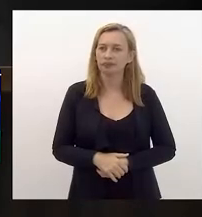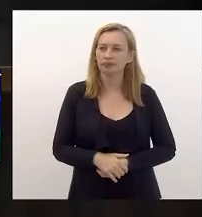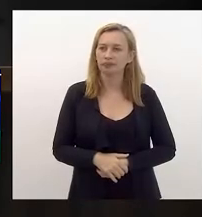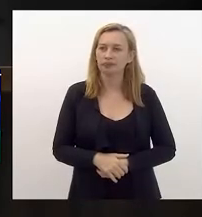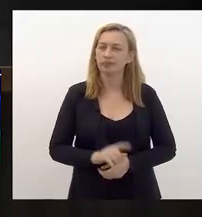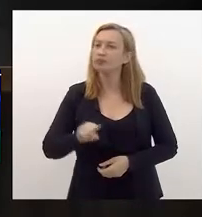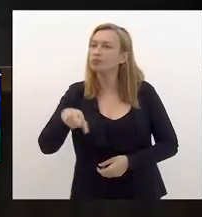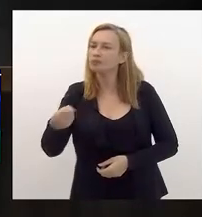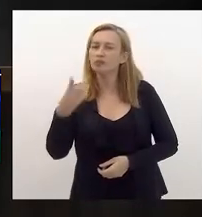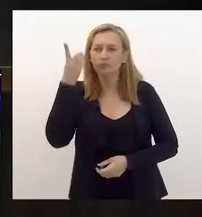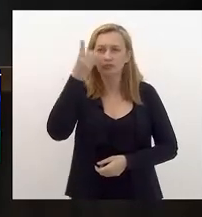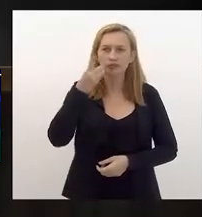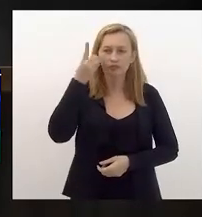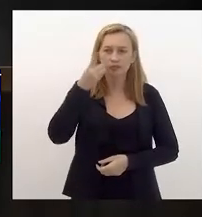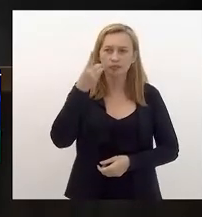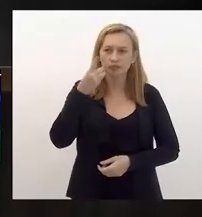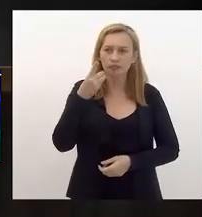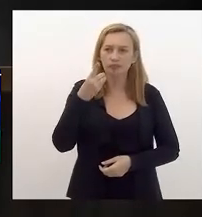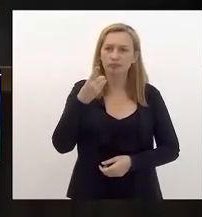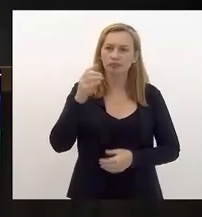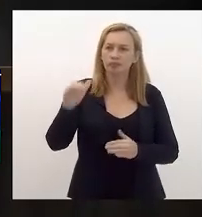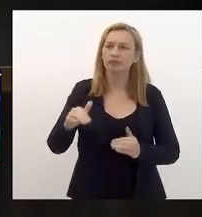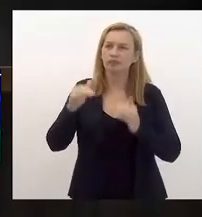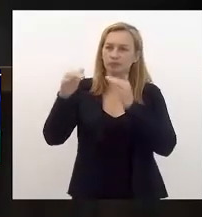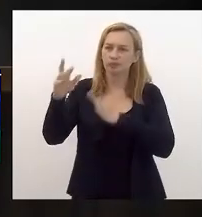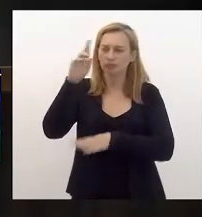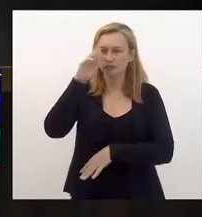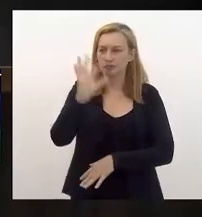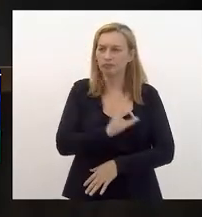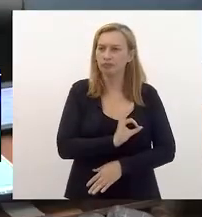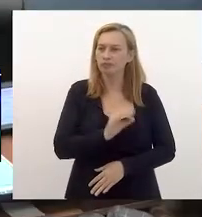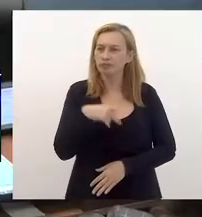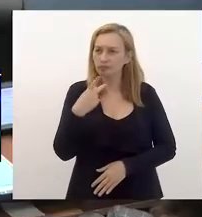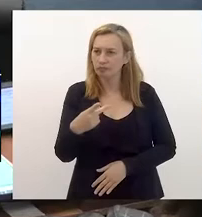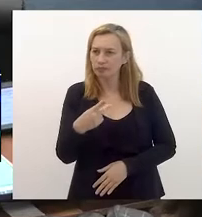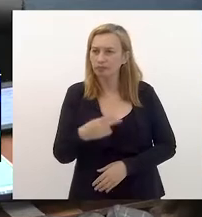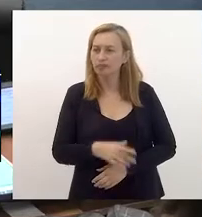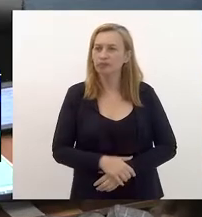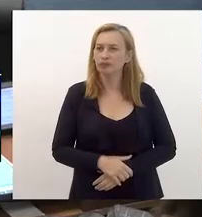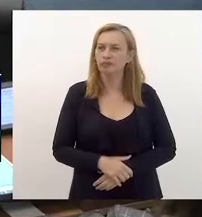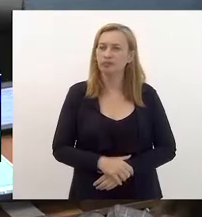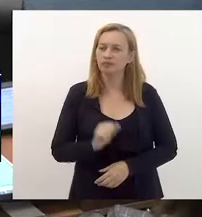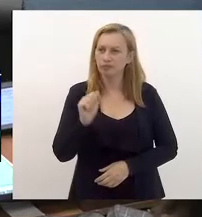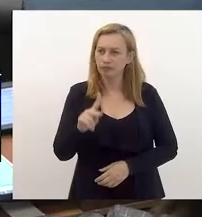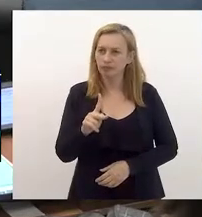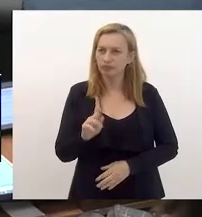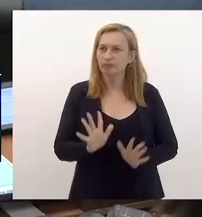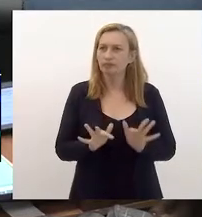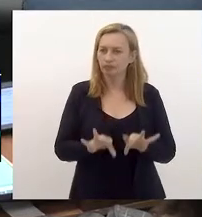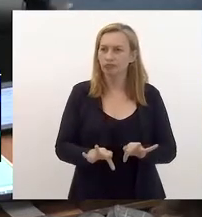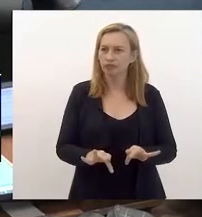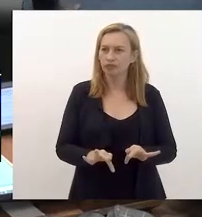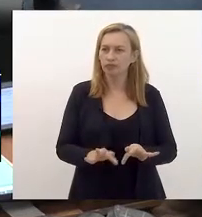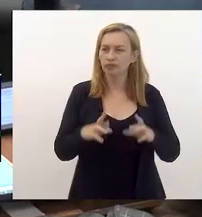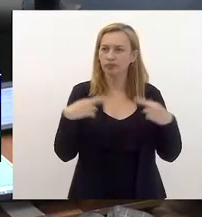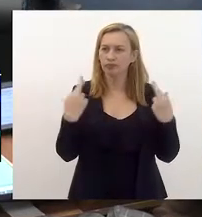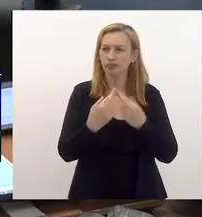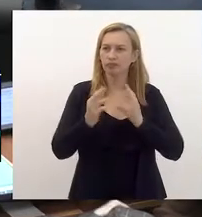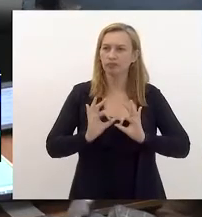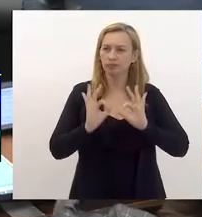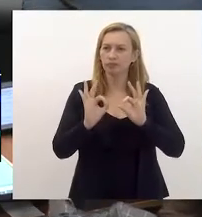Algum outro parlamentar? Deputado subtenente, falou aí? Não? Ok. Está encerrada a sessão ordinária.